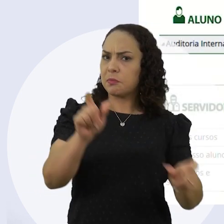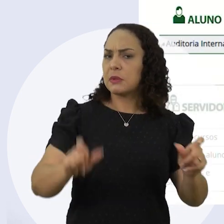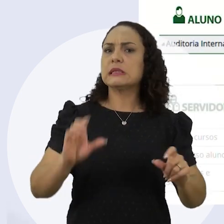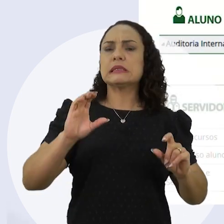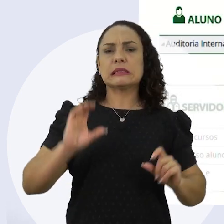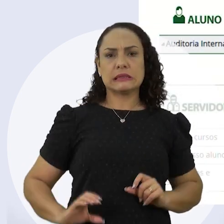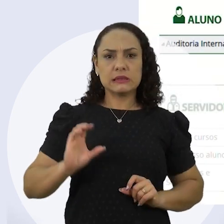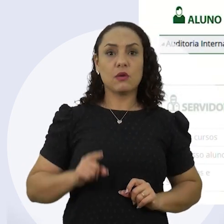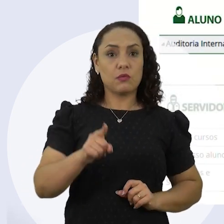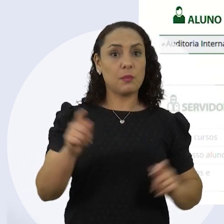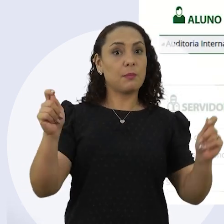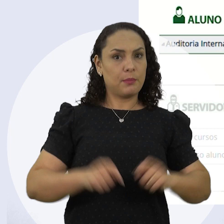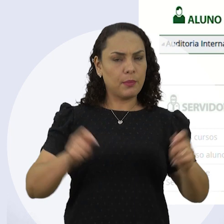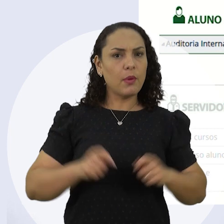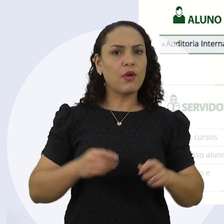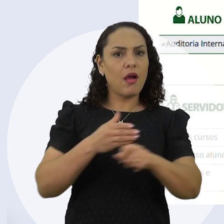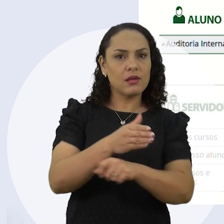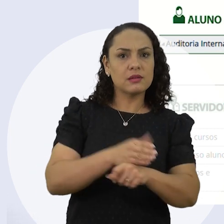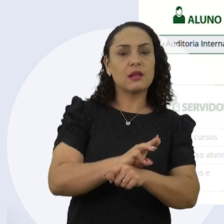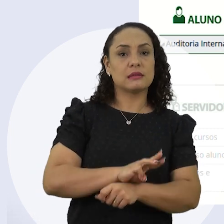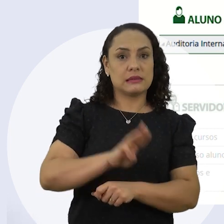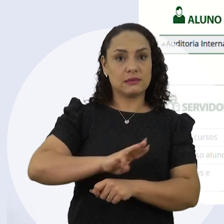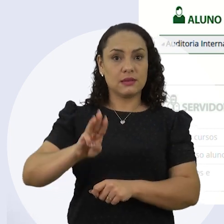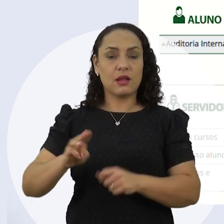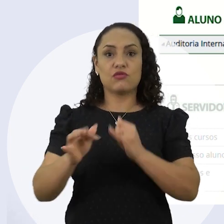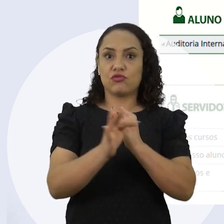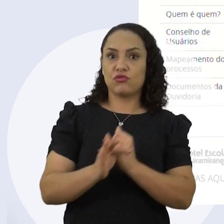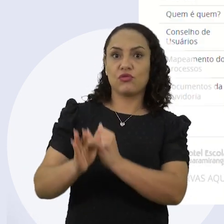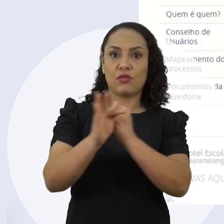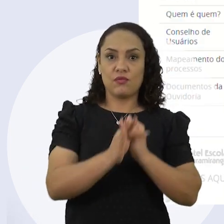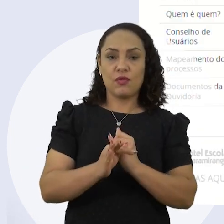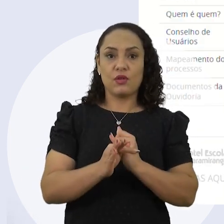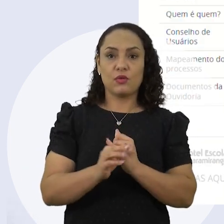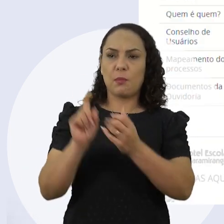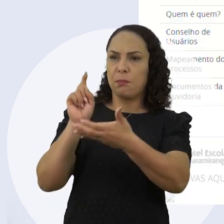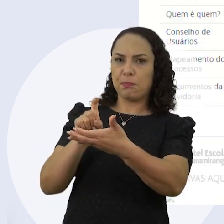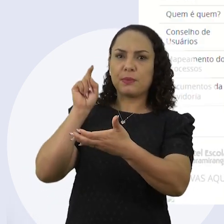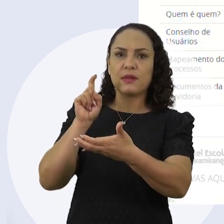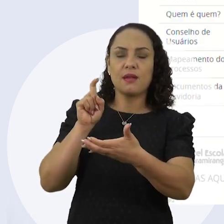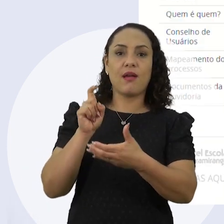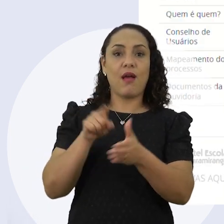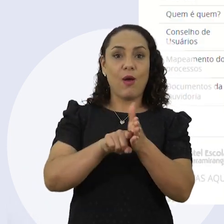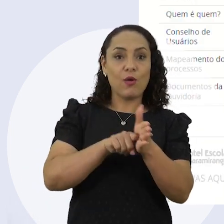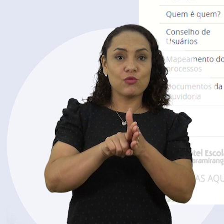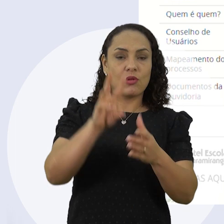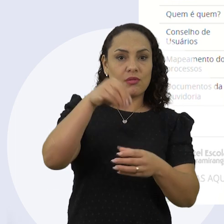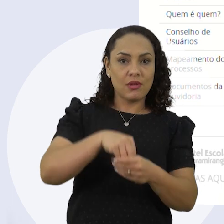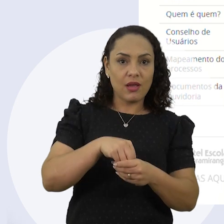cidadão. Você já pode acessar no site do IFCE, no menu Auditoria Interna,